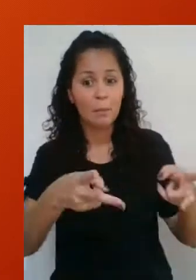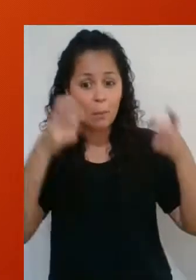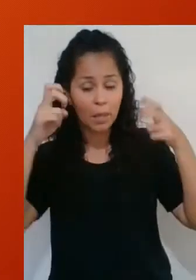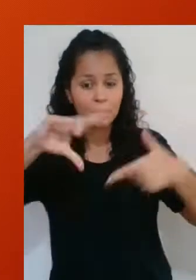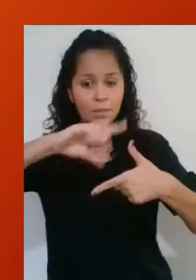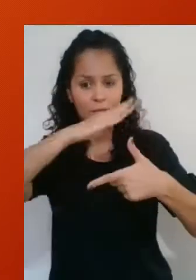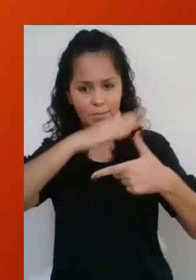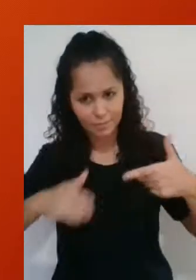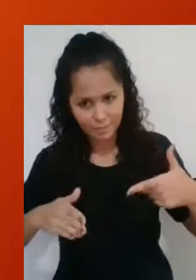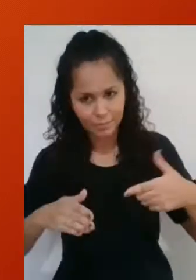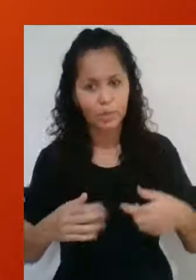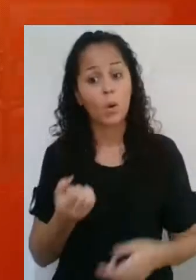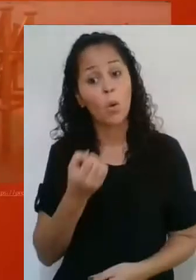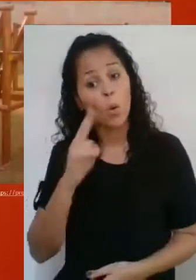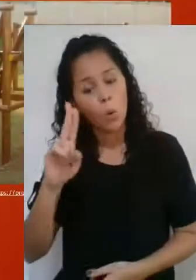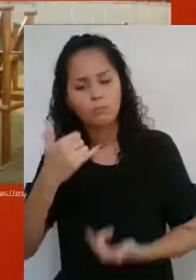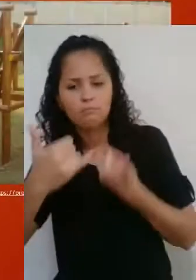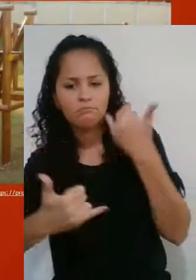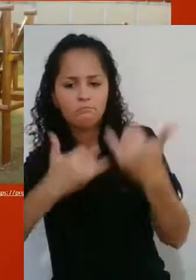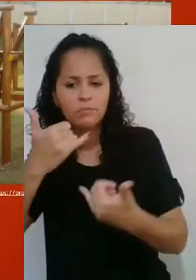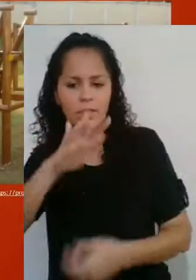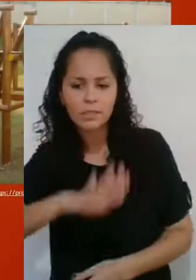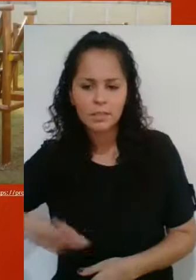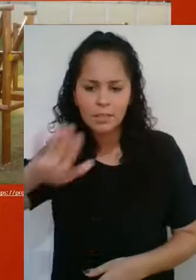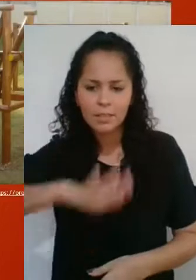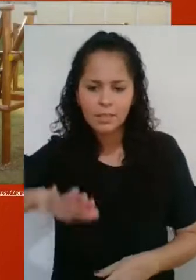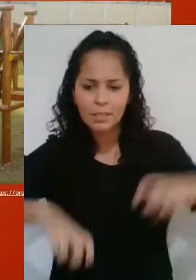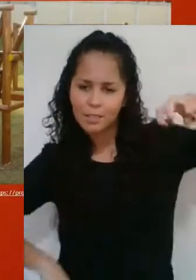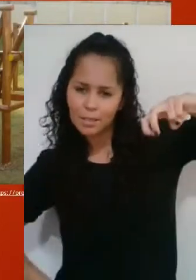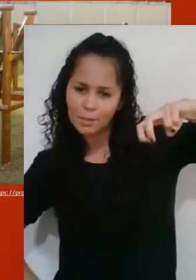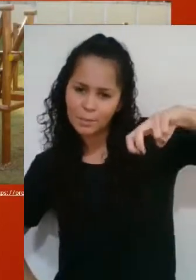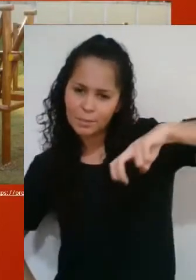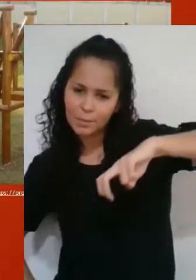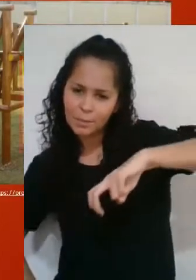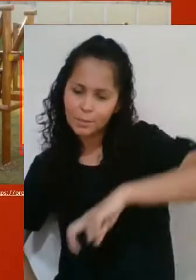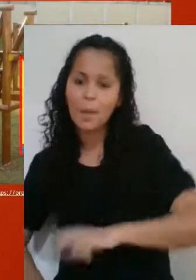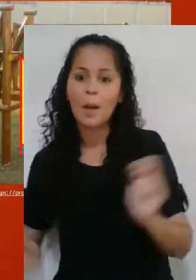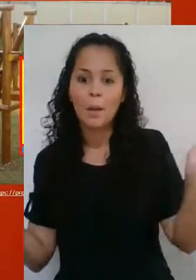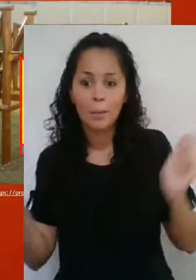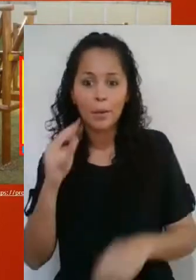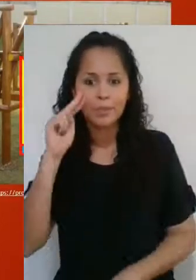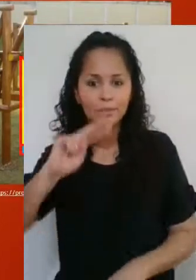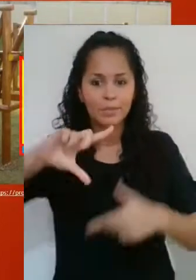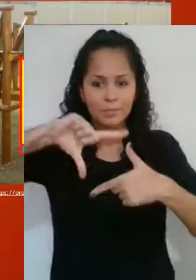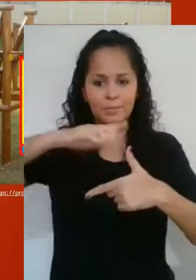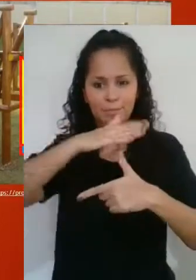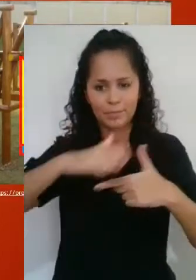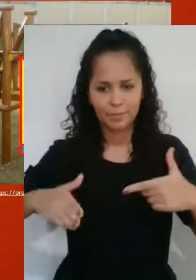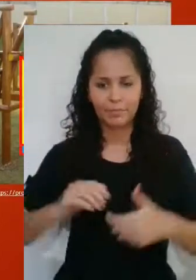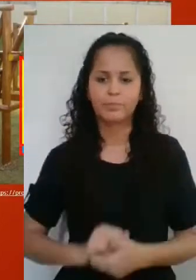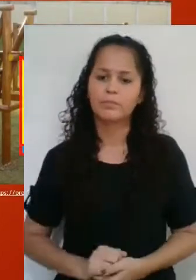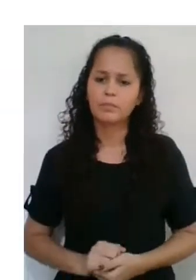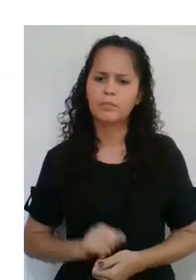possível enxergar um triângulo retângulo. E mesmo num escorrega de criança, é possível enxergar